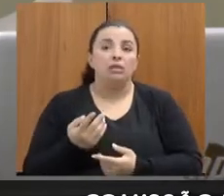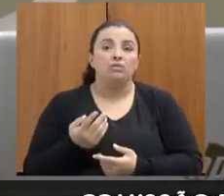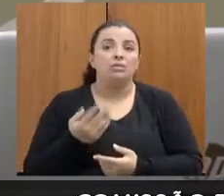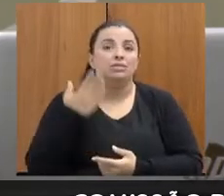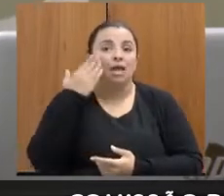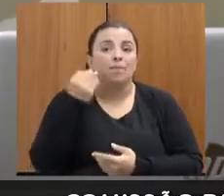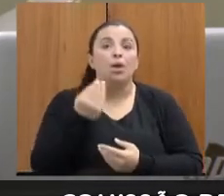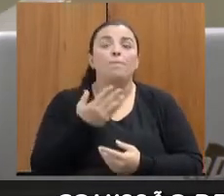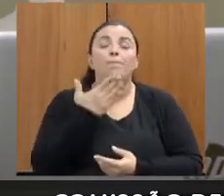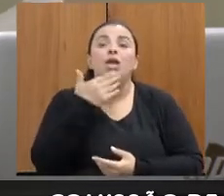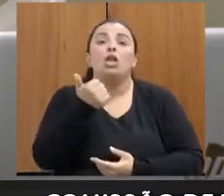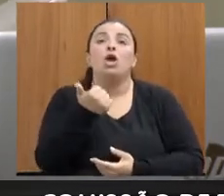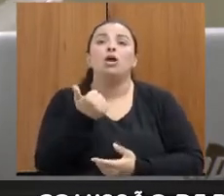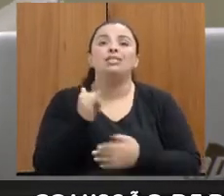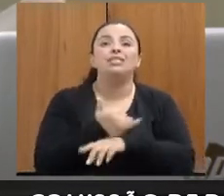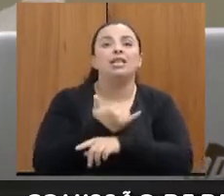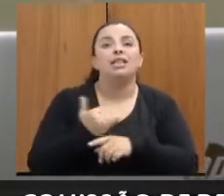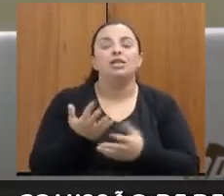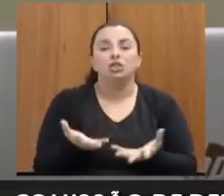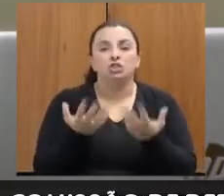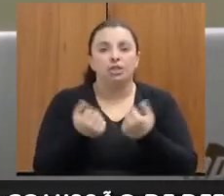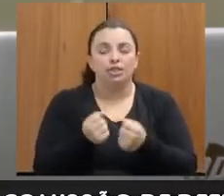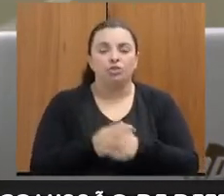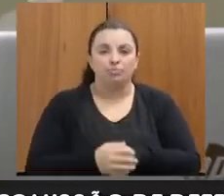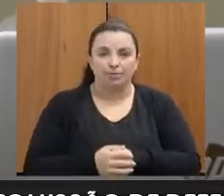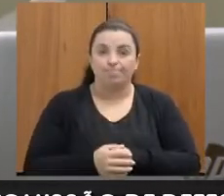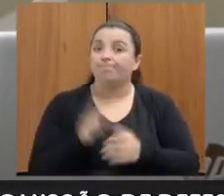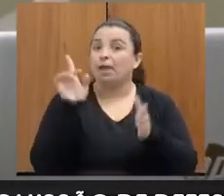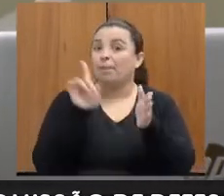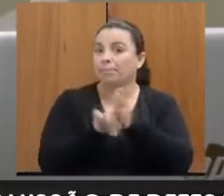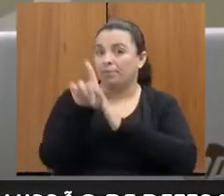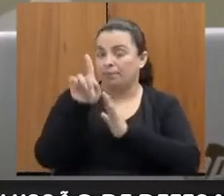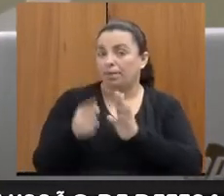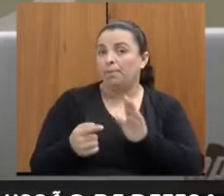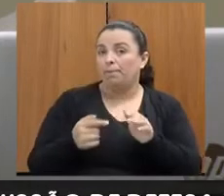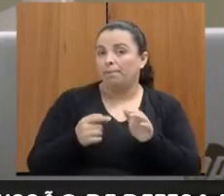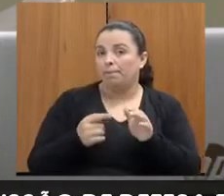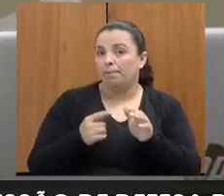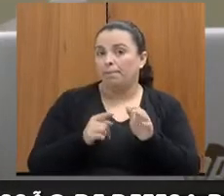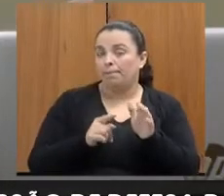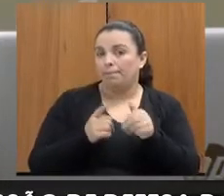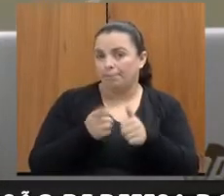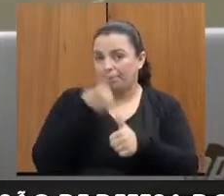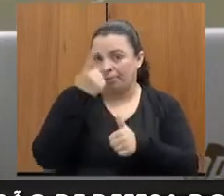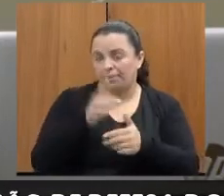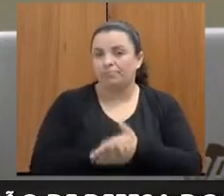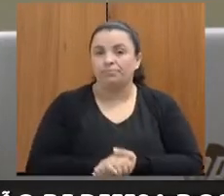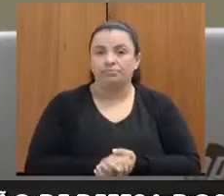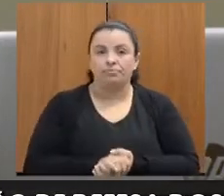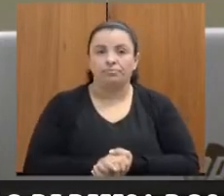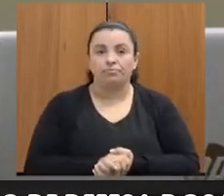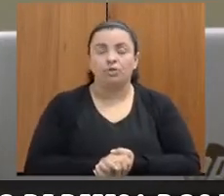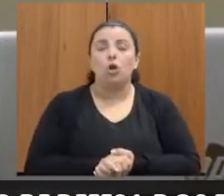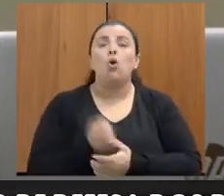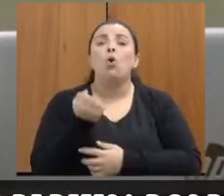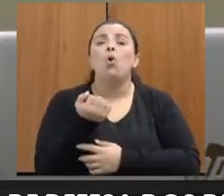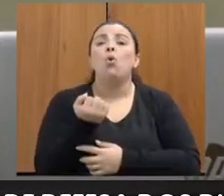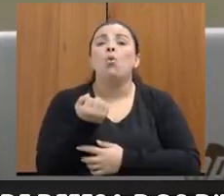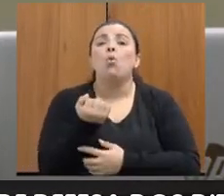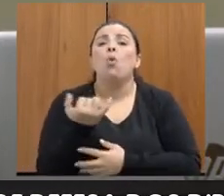algumas perguntas. Vou ler as três primeiras, depois a gente vai conversando. Qual o número de atendimento realizado